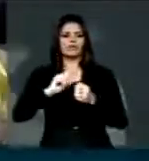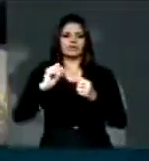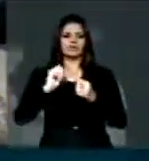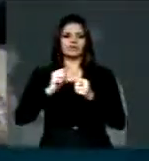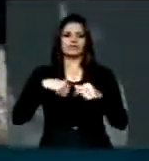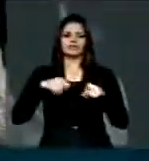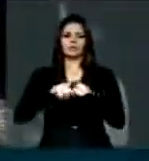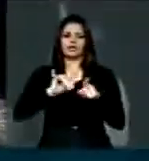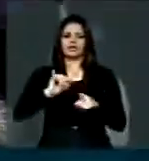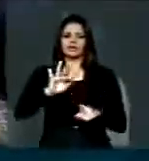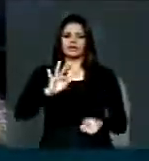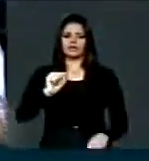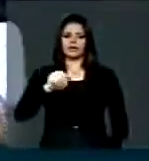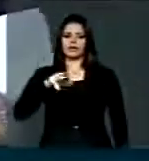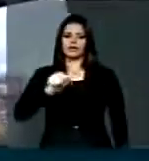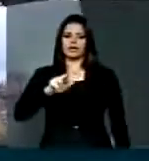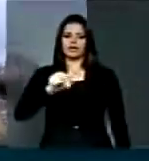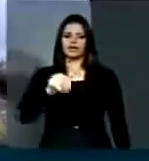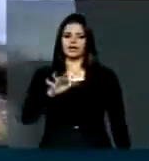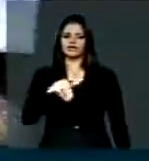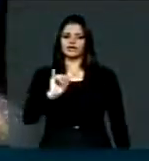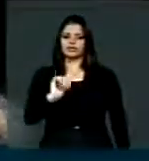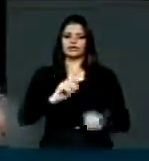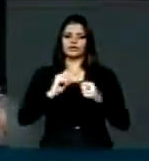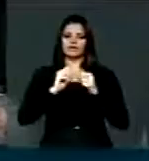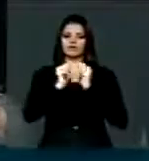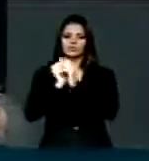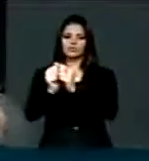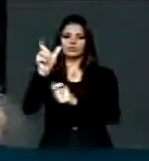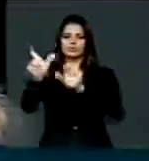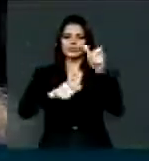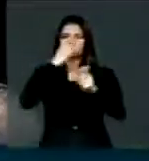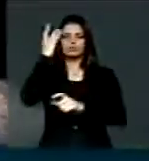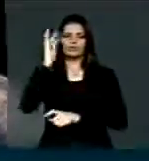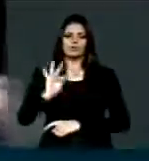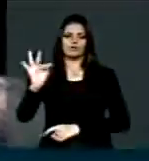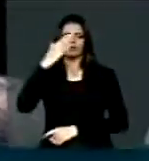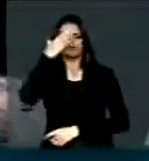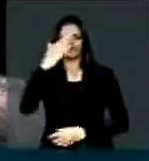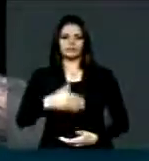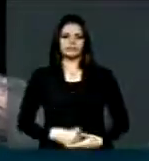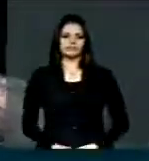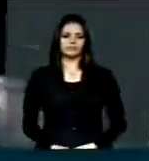Itamaraty fará com as autoridades francesas. Muito obrigada.